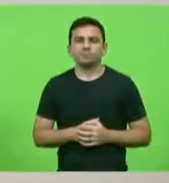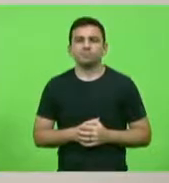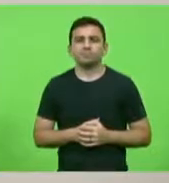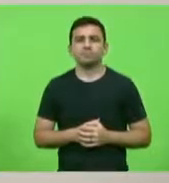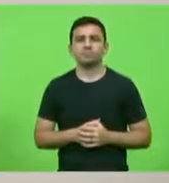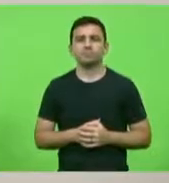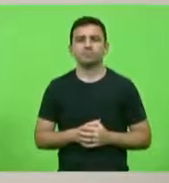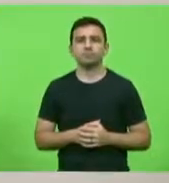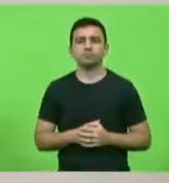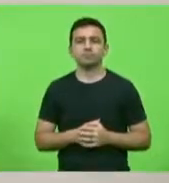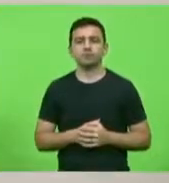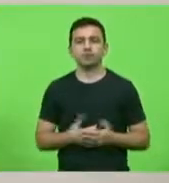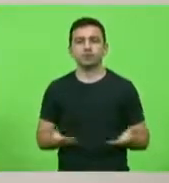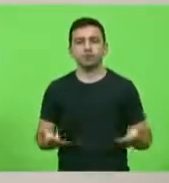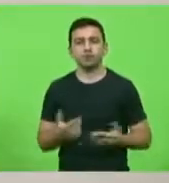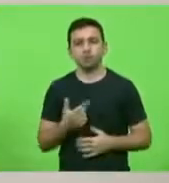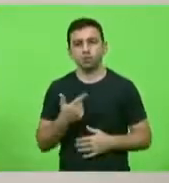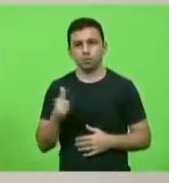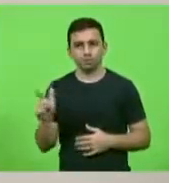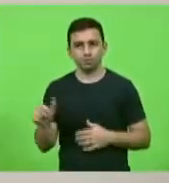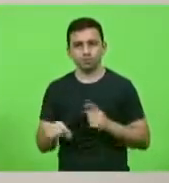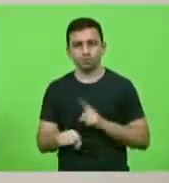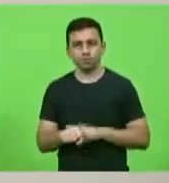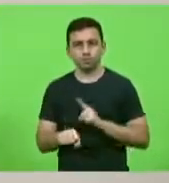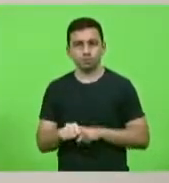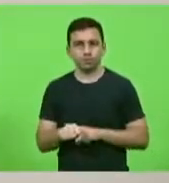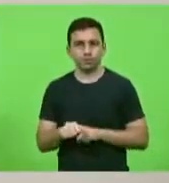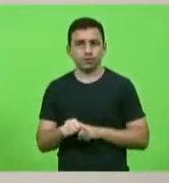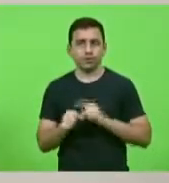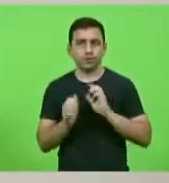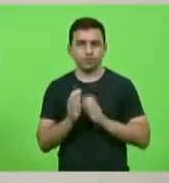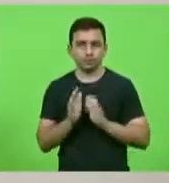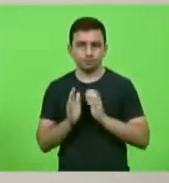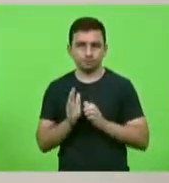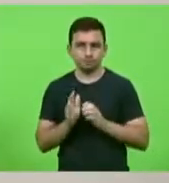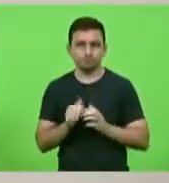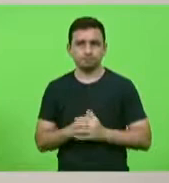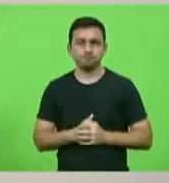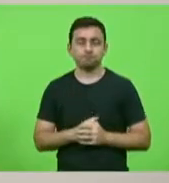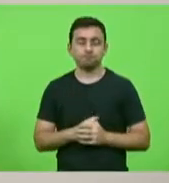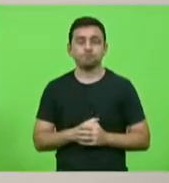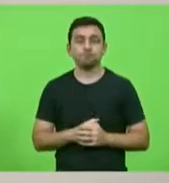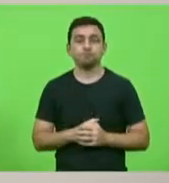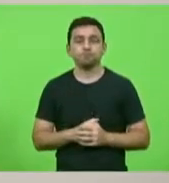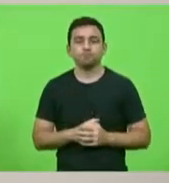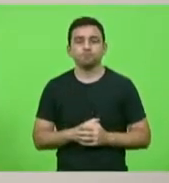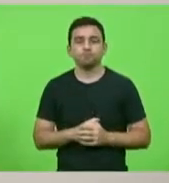Passaremos agora ao horário destinado aos partidos políticos. O primeiro bloco